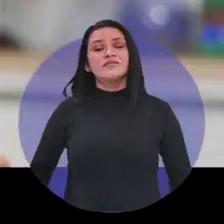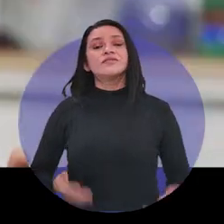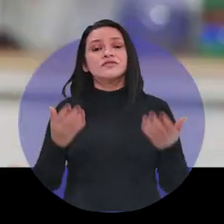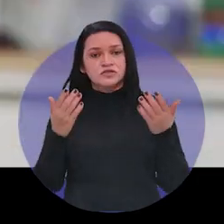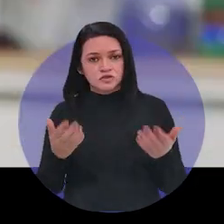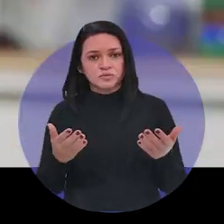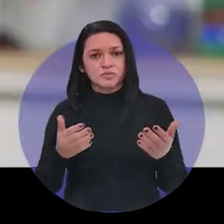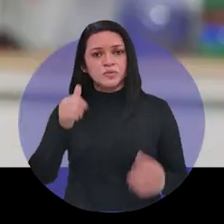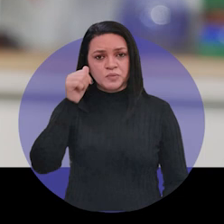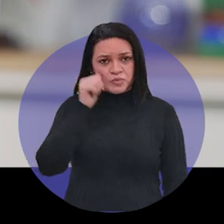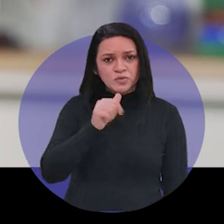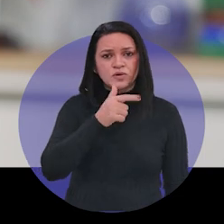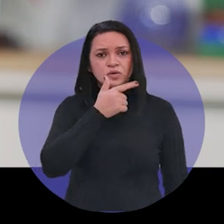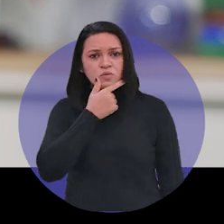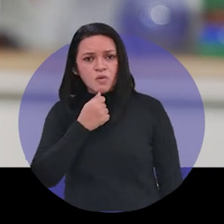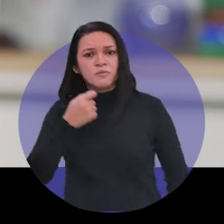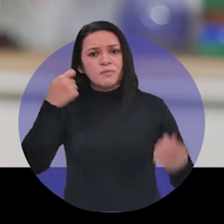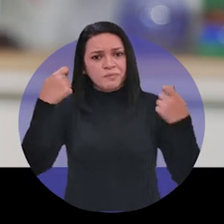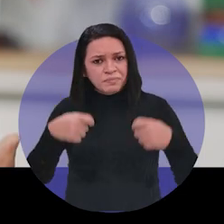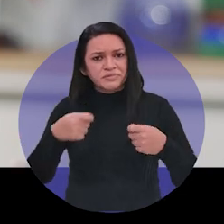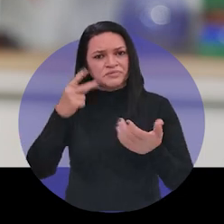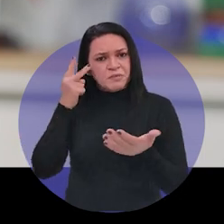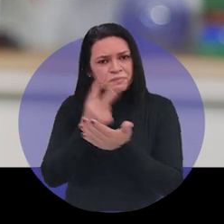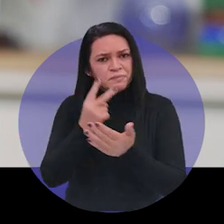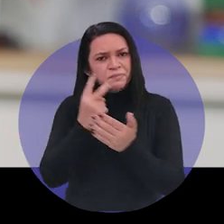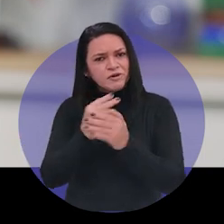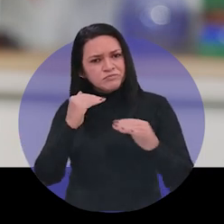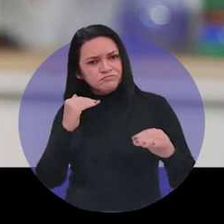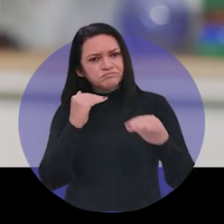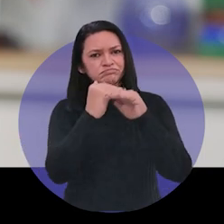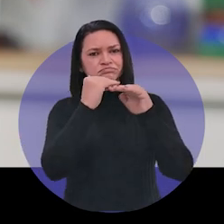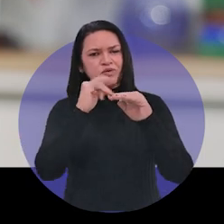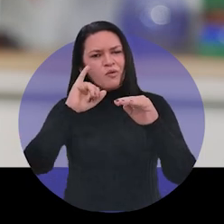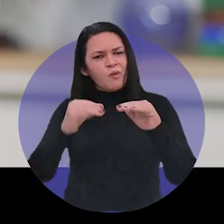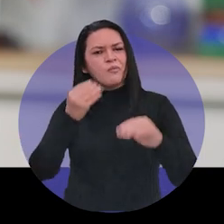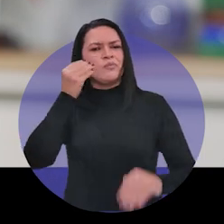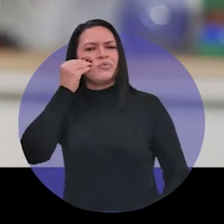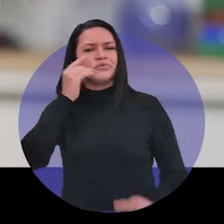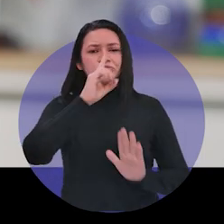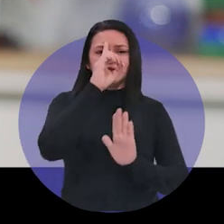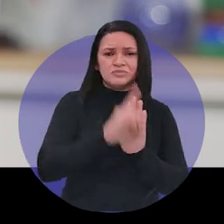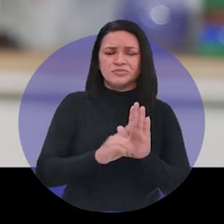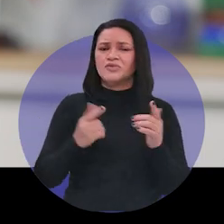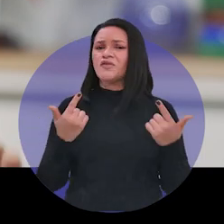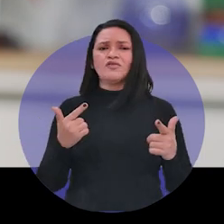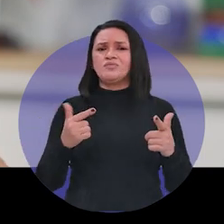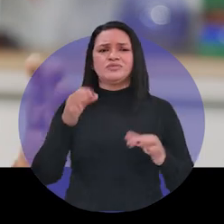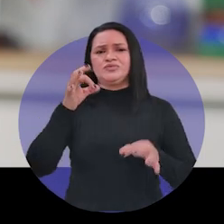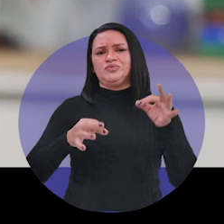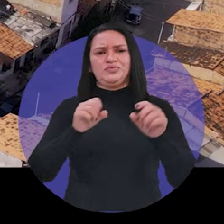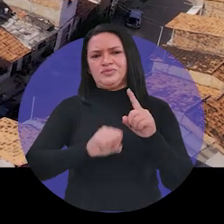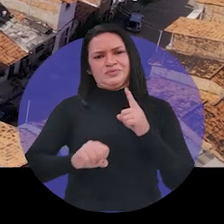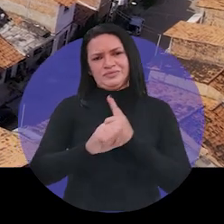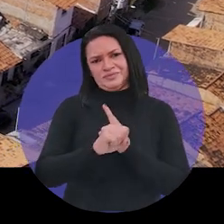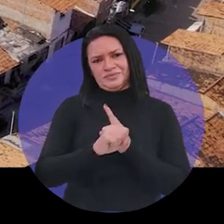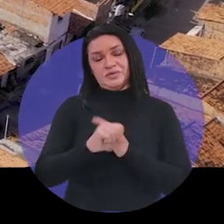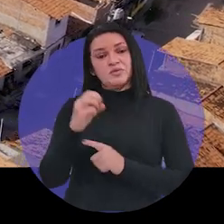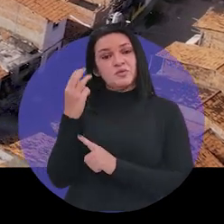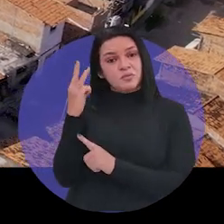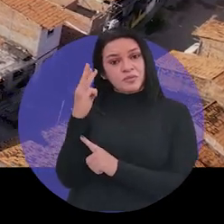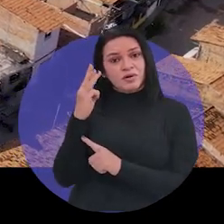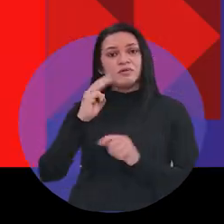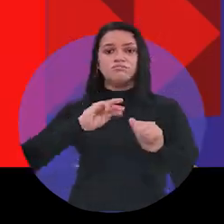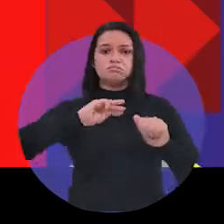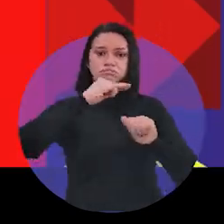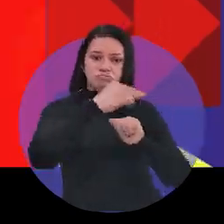Enquanto mulheres e homens não tiverem as mesmas oportunidades e direitos, não teremos justiça social. O